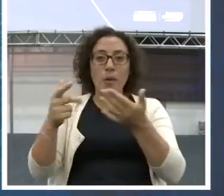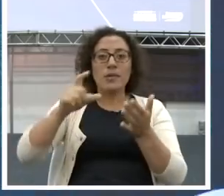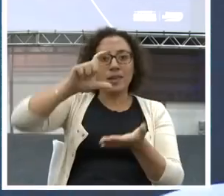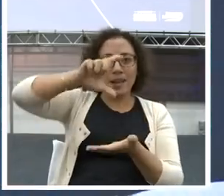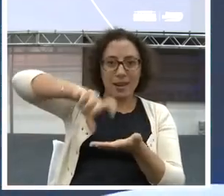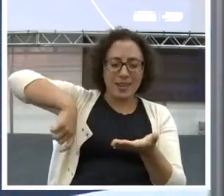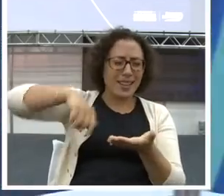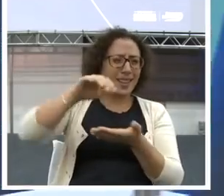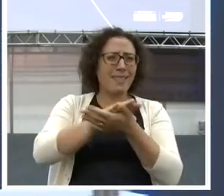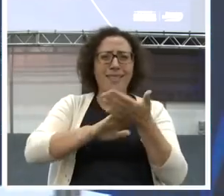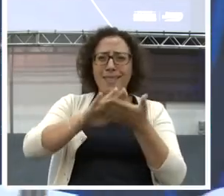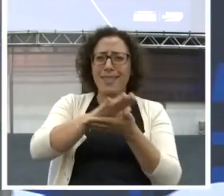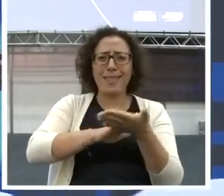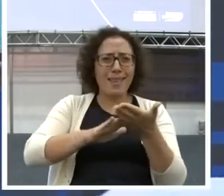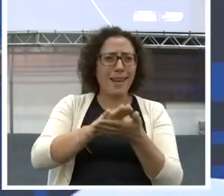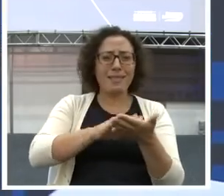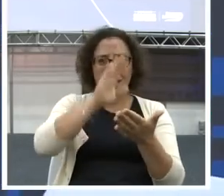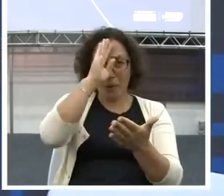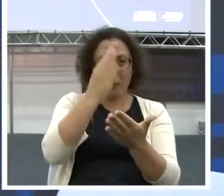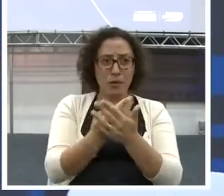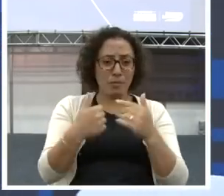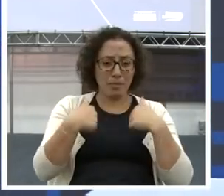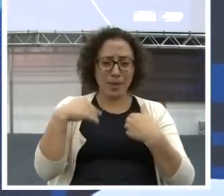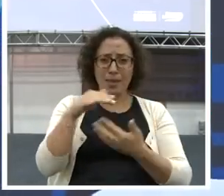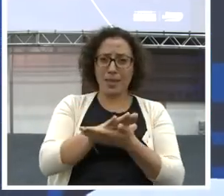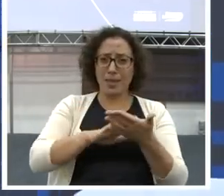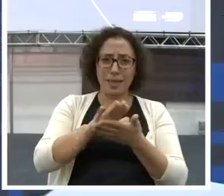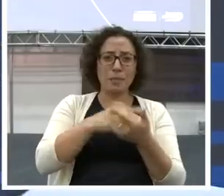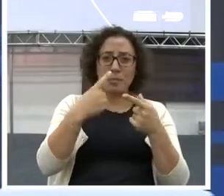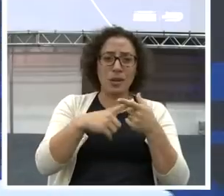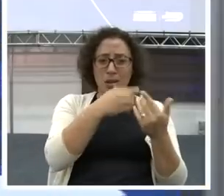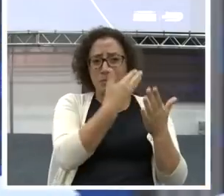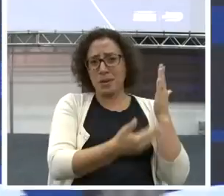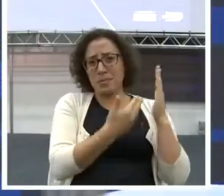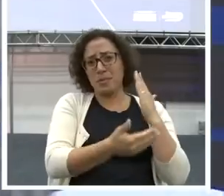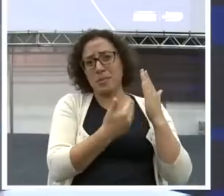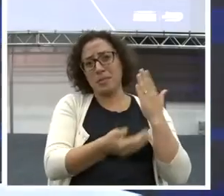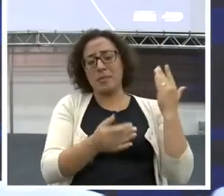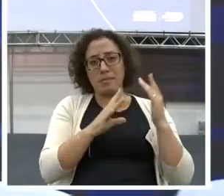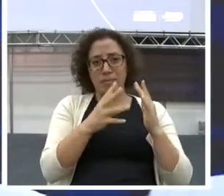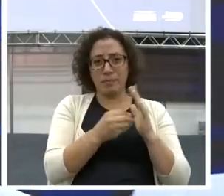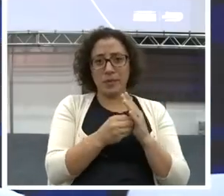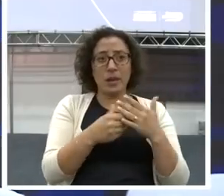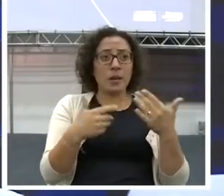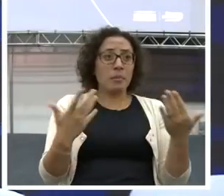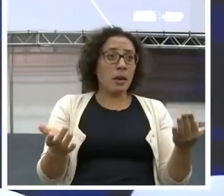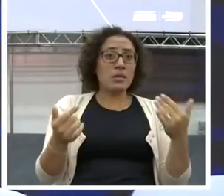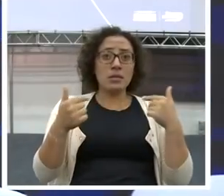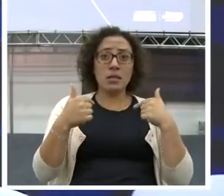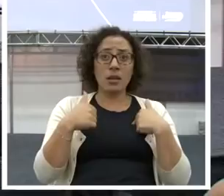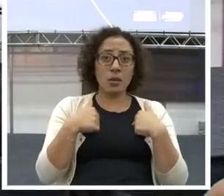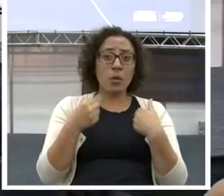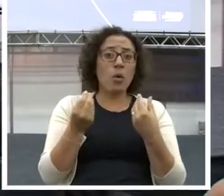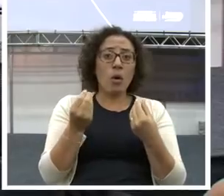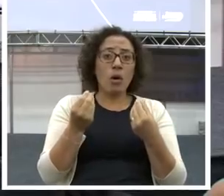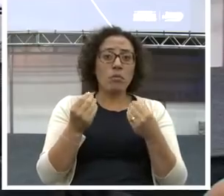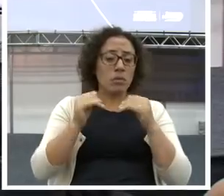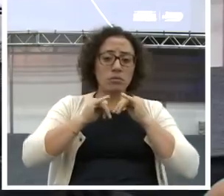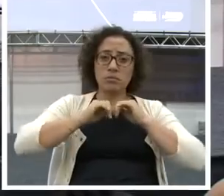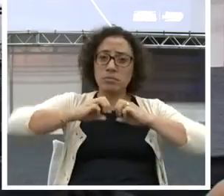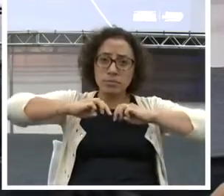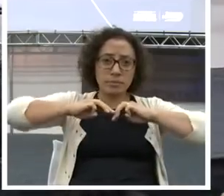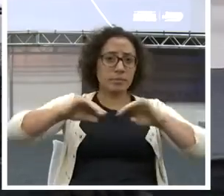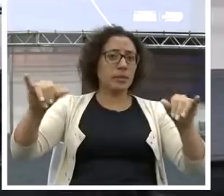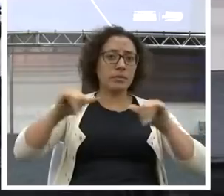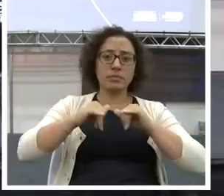tinha crédito. Eu não tinha confiança de ninguém. A única coisa que eu podia fazer era marketing multinível. E eu fui.